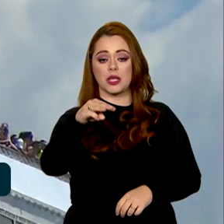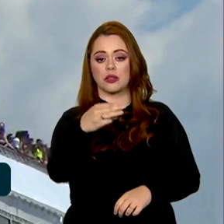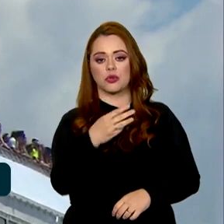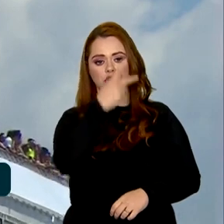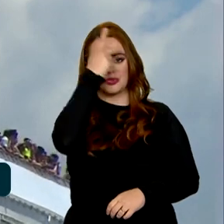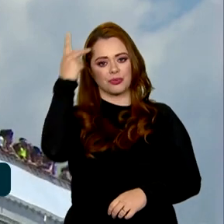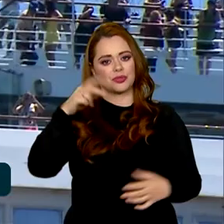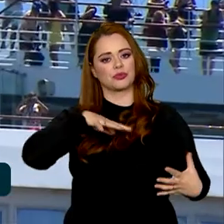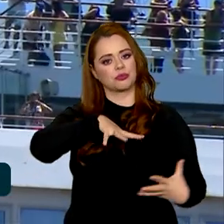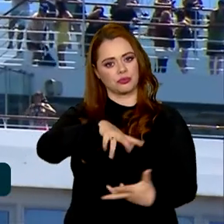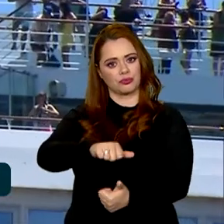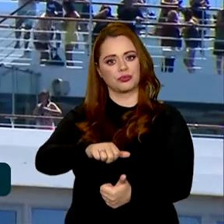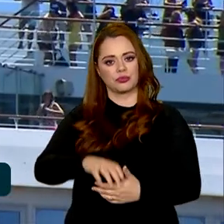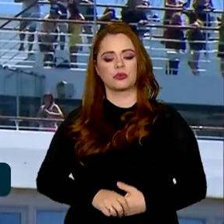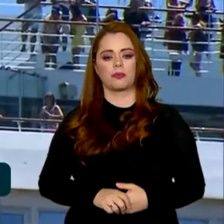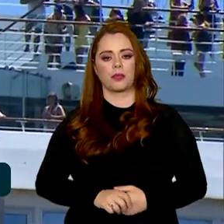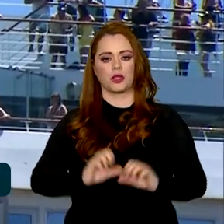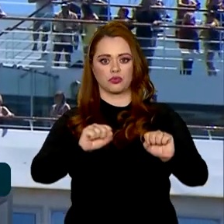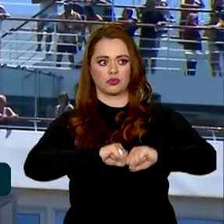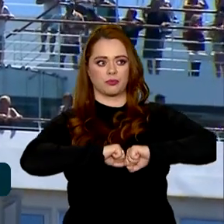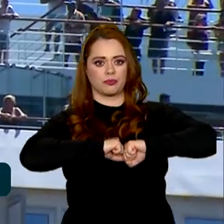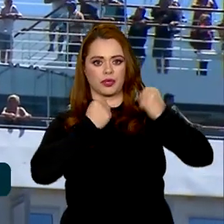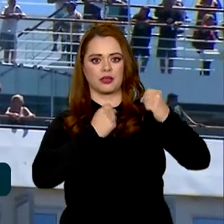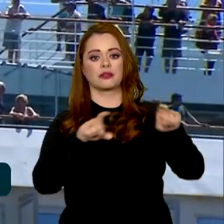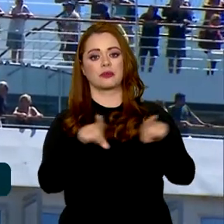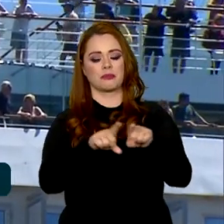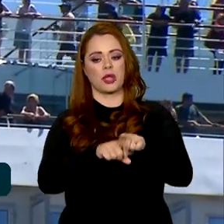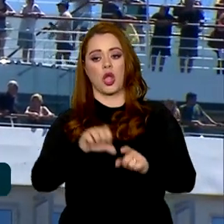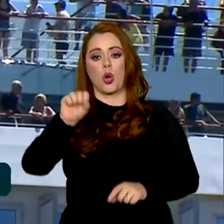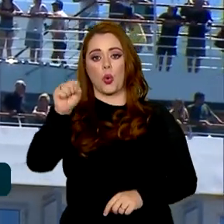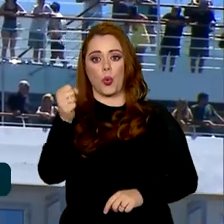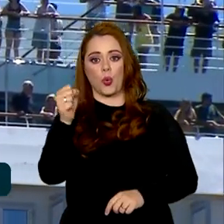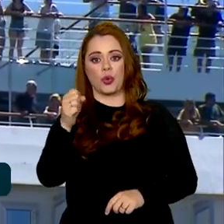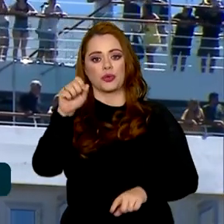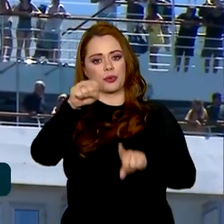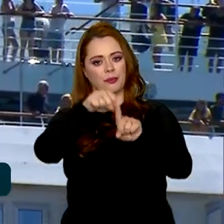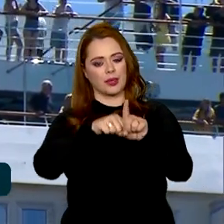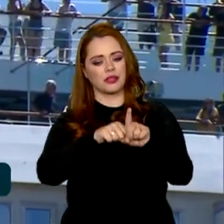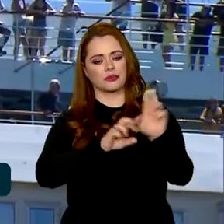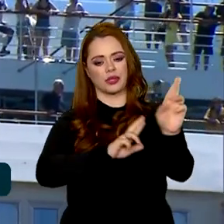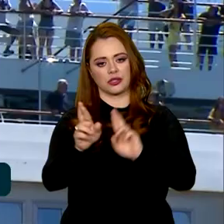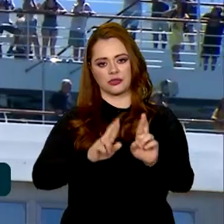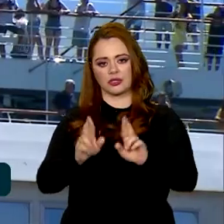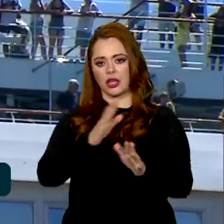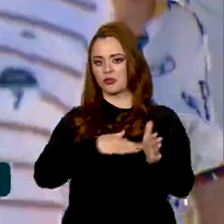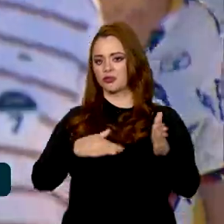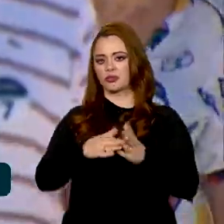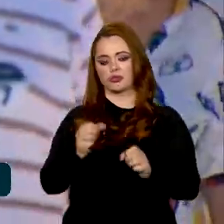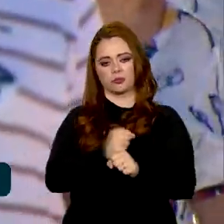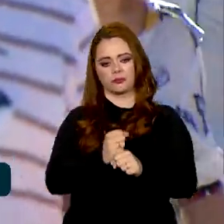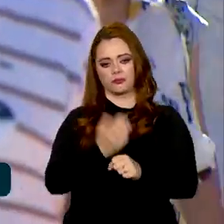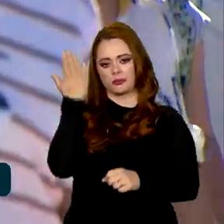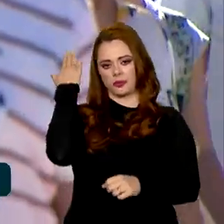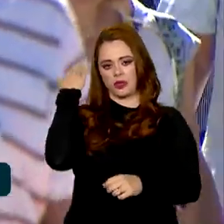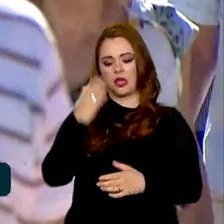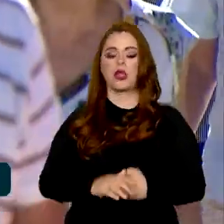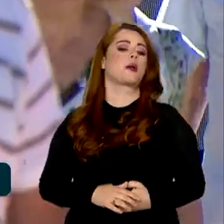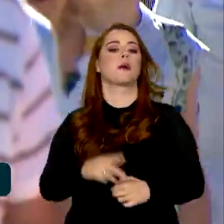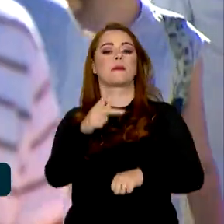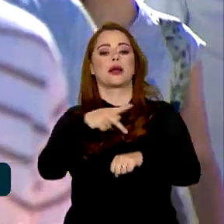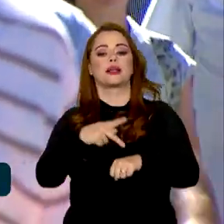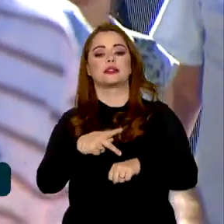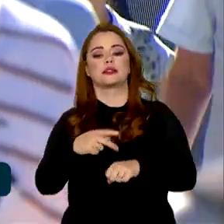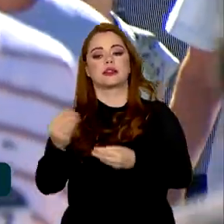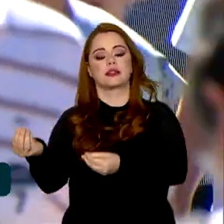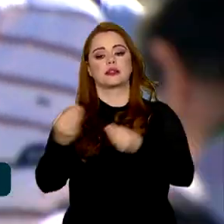internacionais, superando em 8 meses o resultado de todo o ano passado, quando o país recebeu